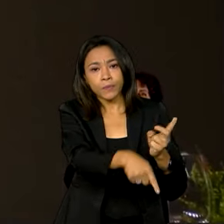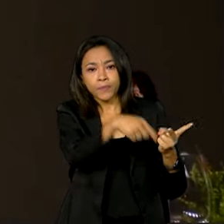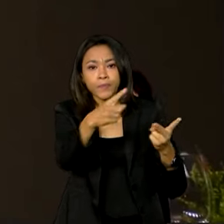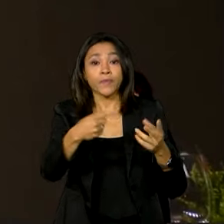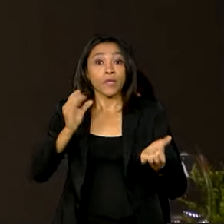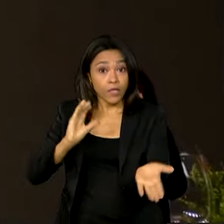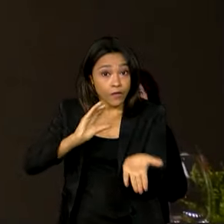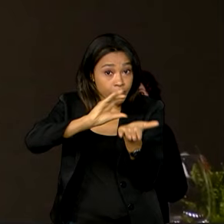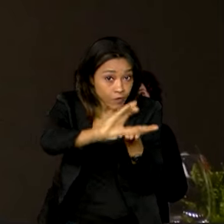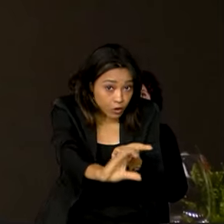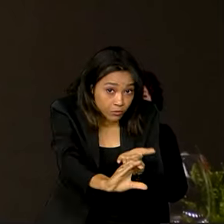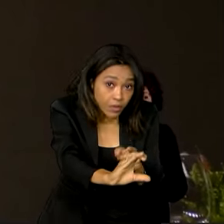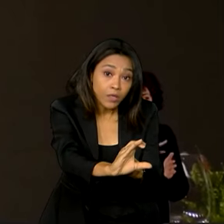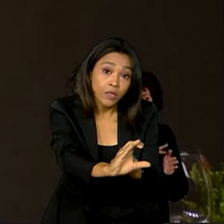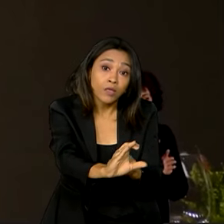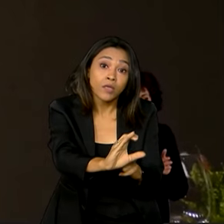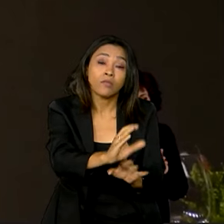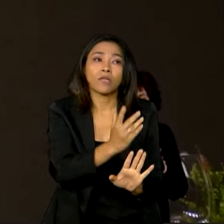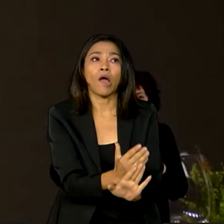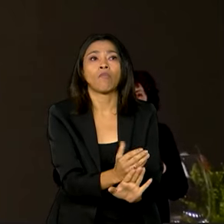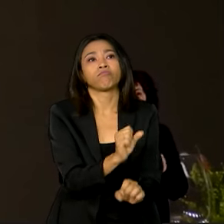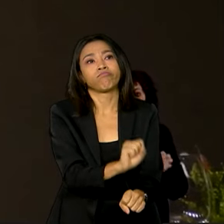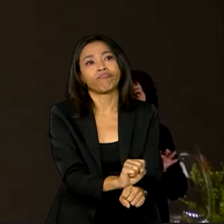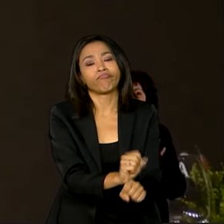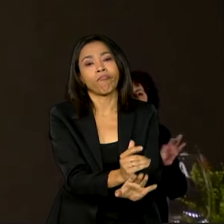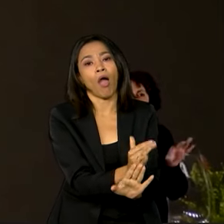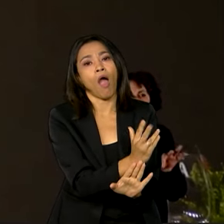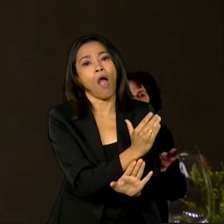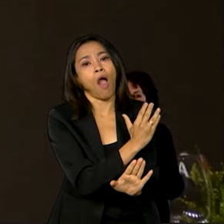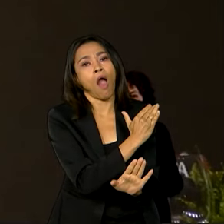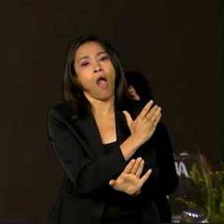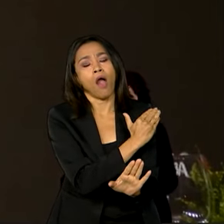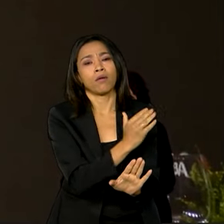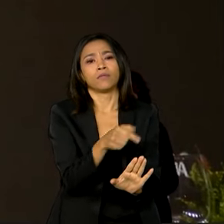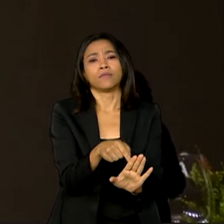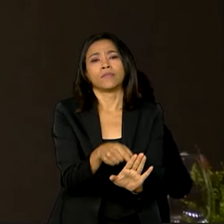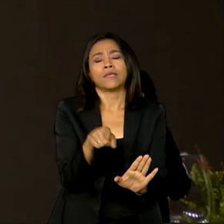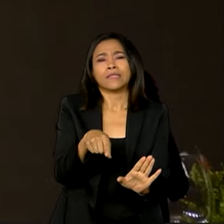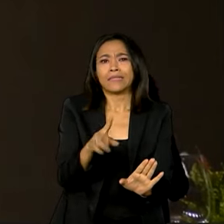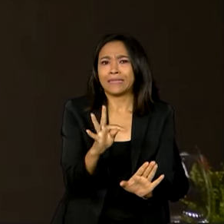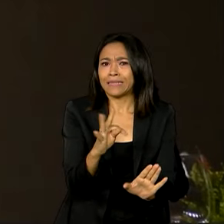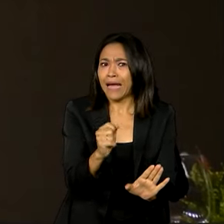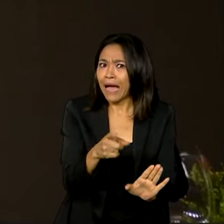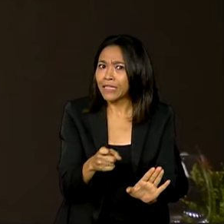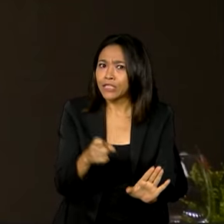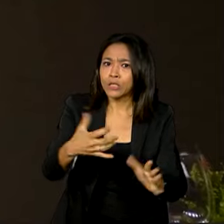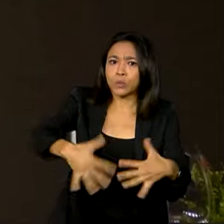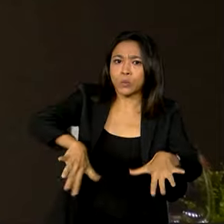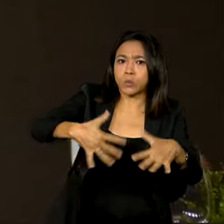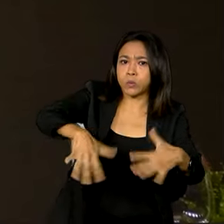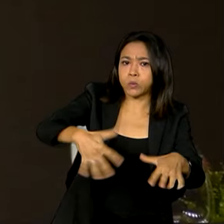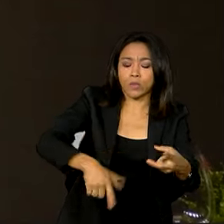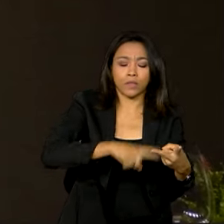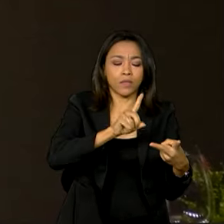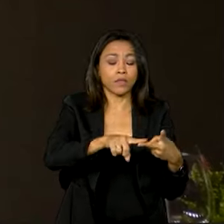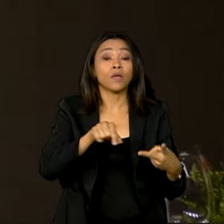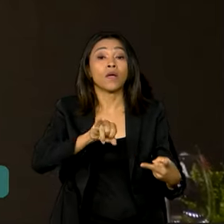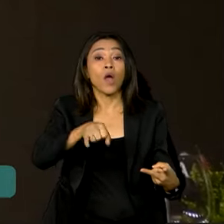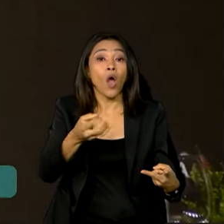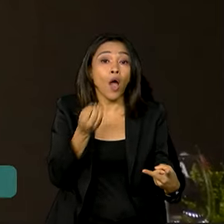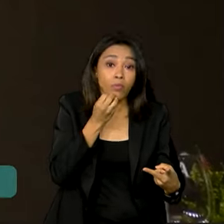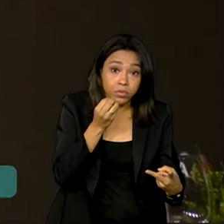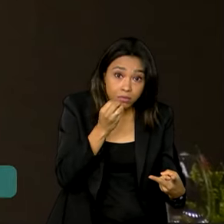que estão represados há muito tempo, com altas taxas de retorno, com oportunidades à